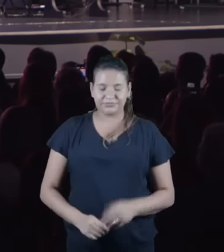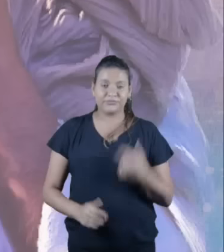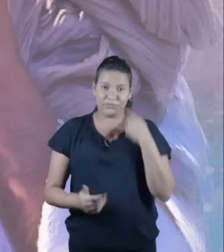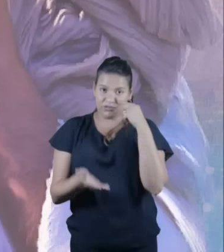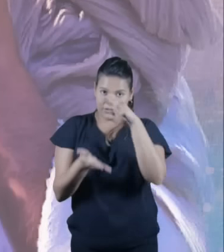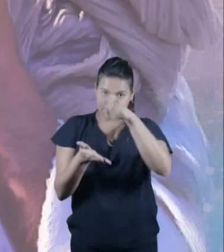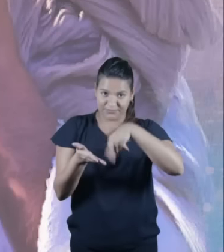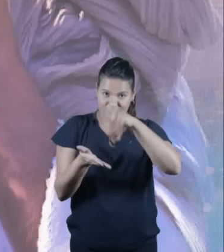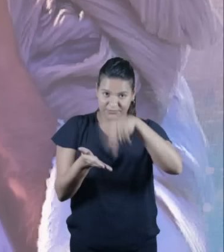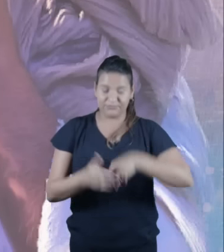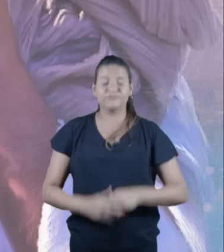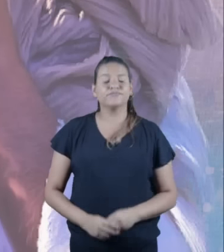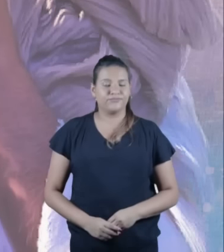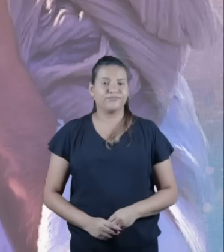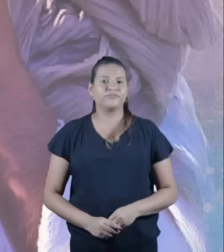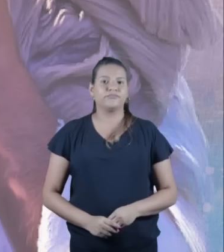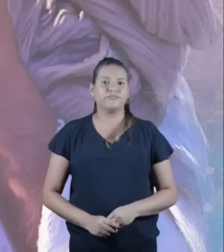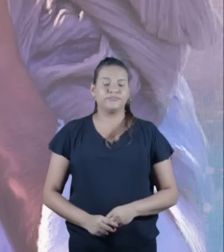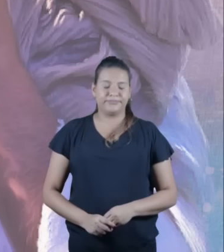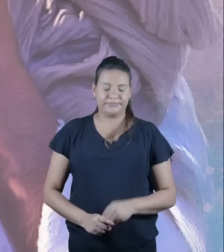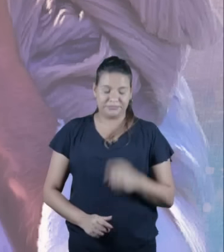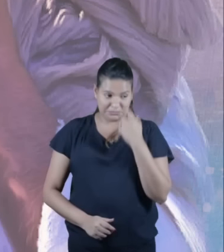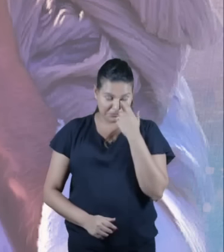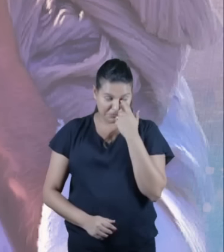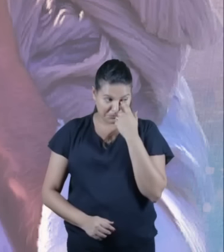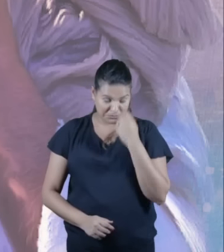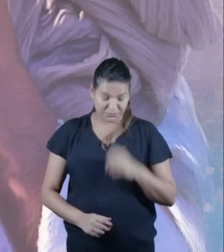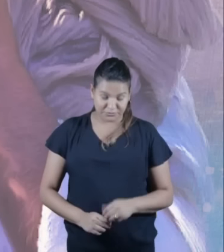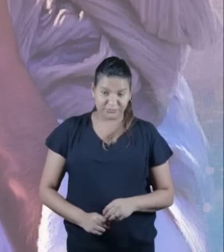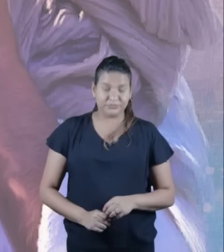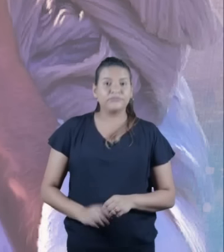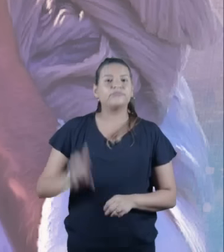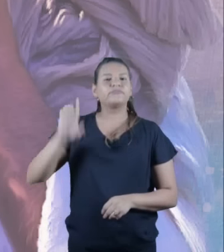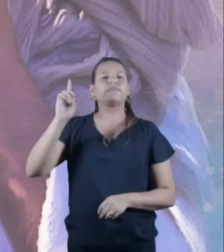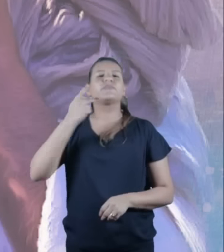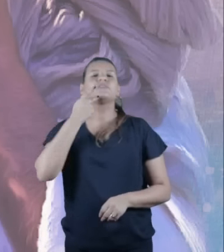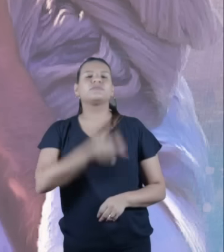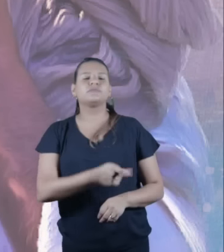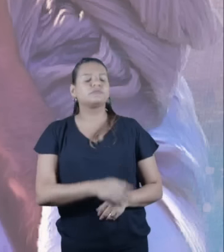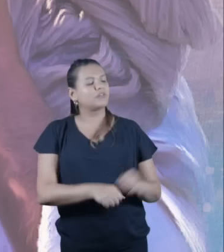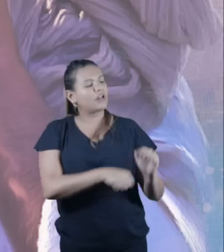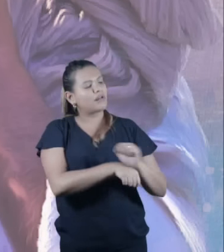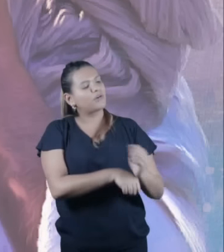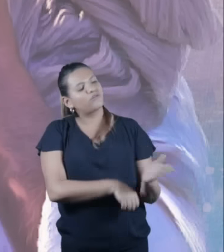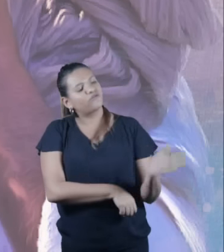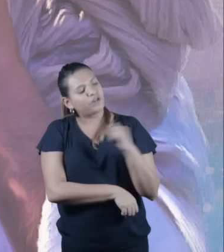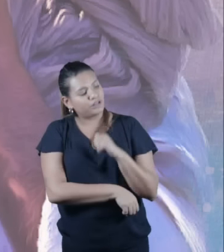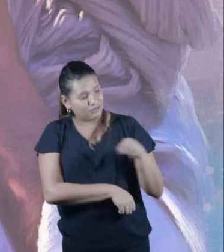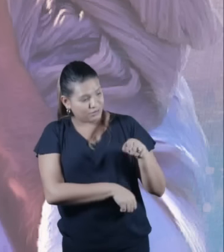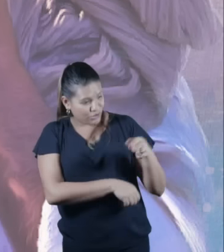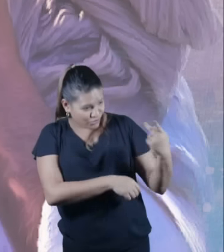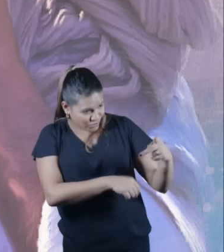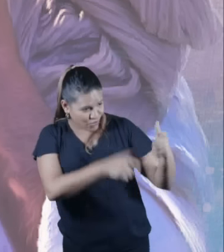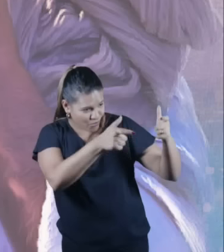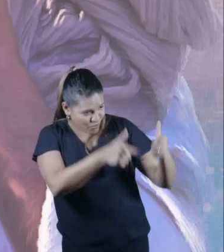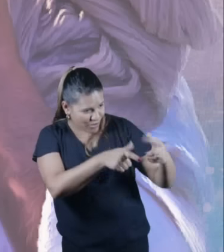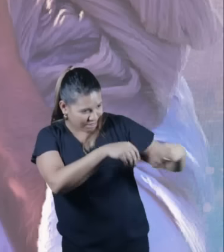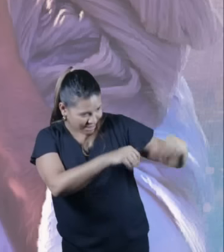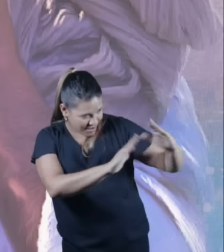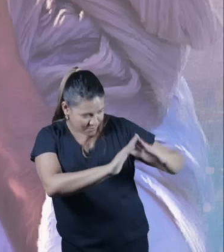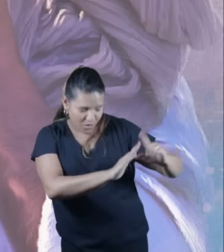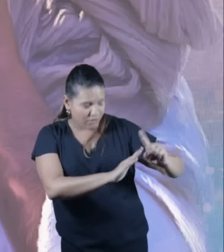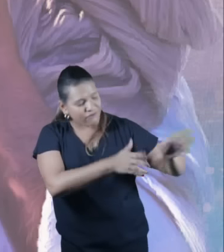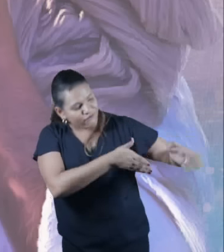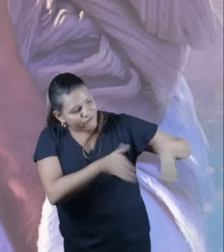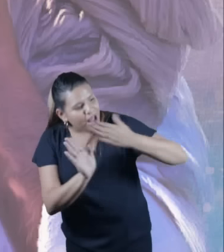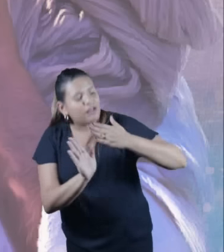Ora, o Senhor disse a Abraão, Sai-te da tua terra, da tua parentela e da casa de teu pai, para